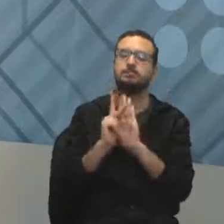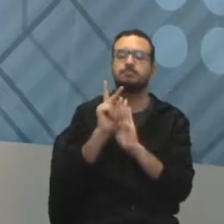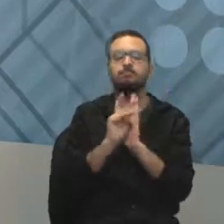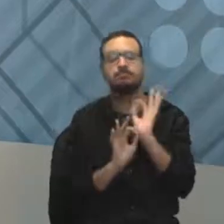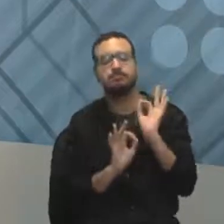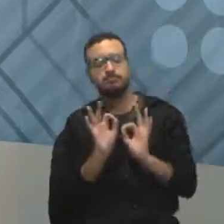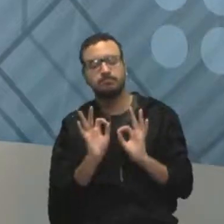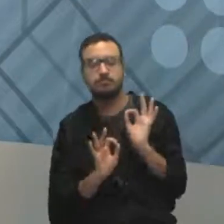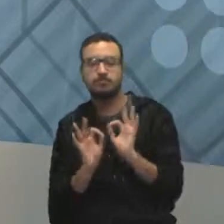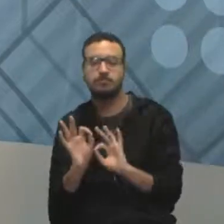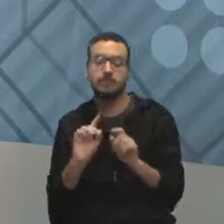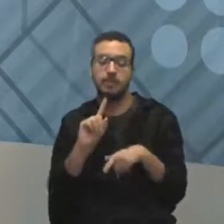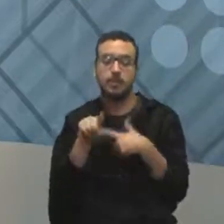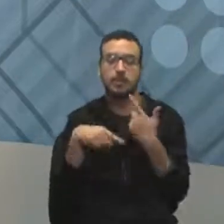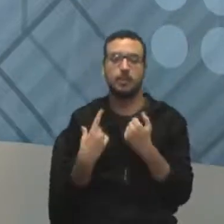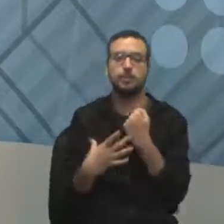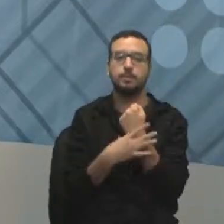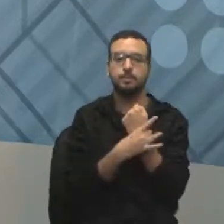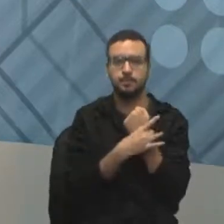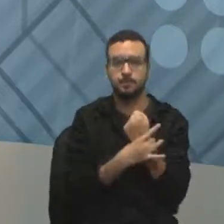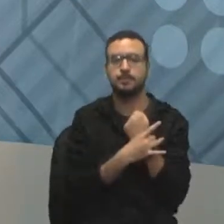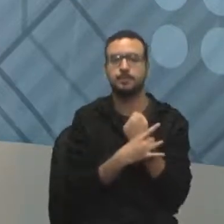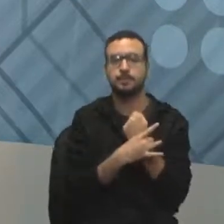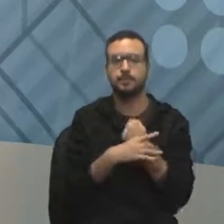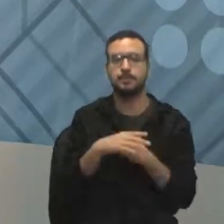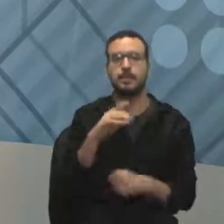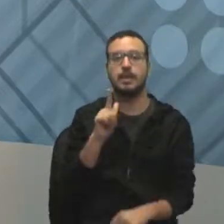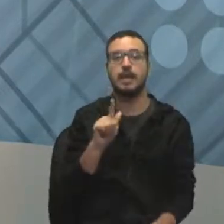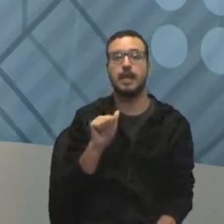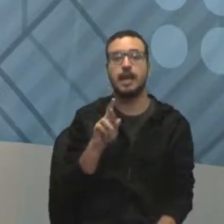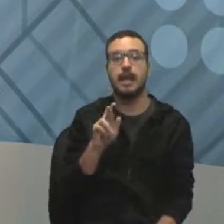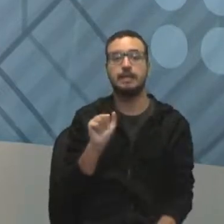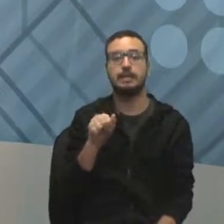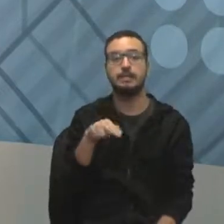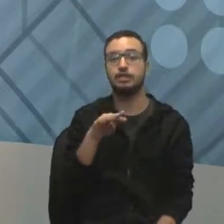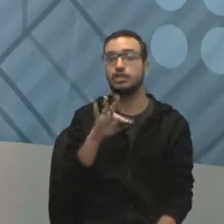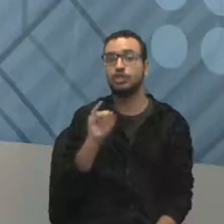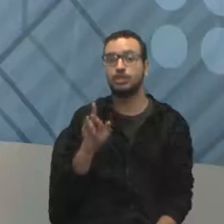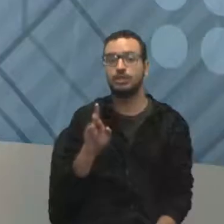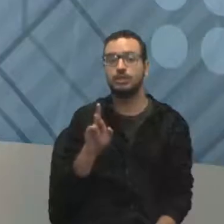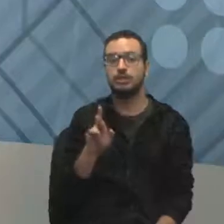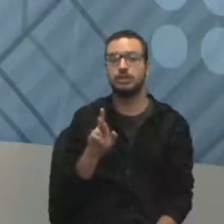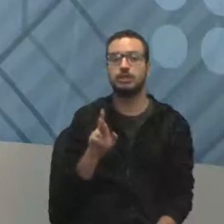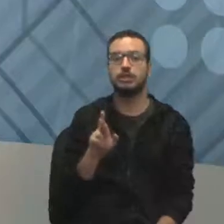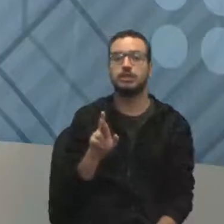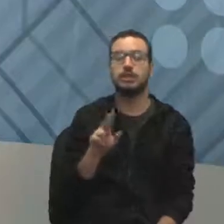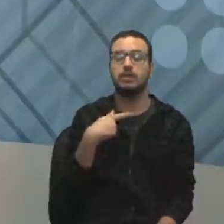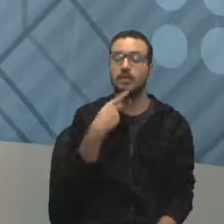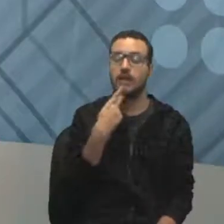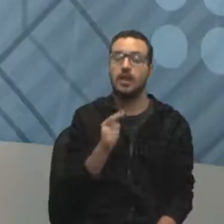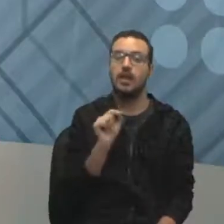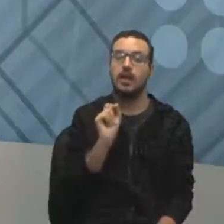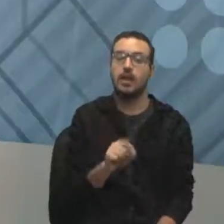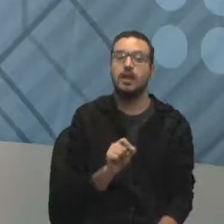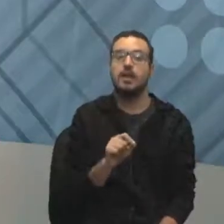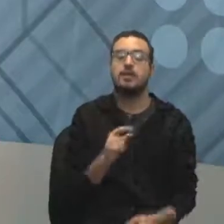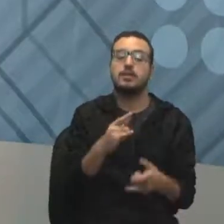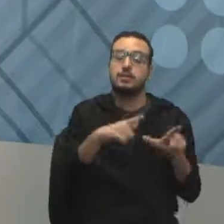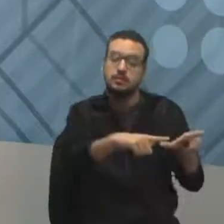pensar a qualidade, depois eu vou garantir. Quando eu falo de garantia de qualidade, nós estamos falando de certificações e